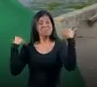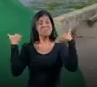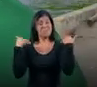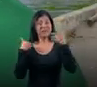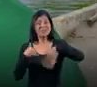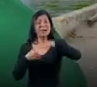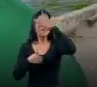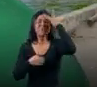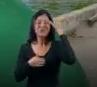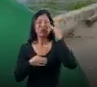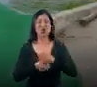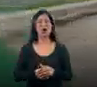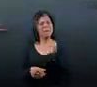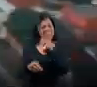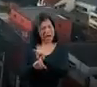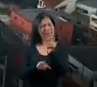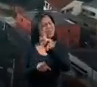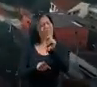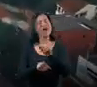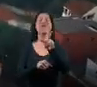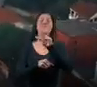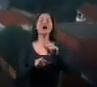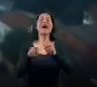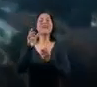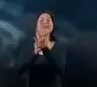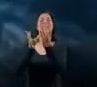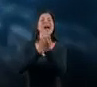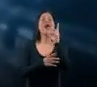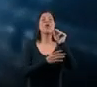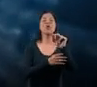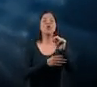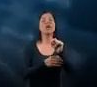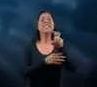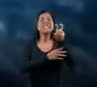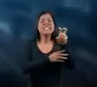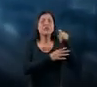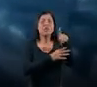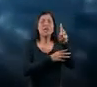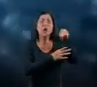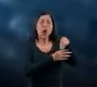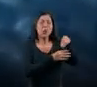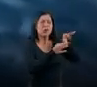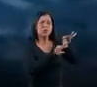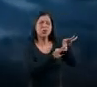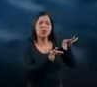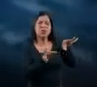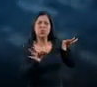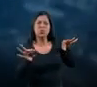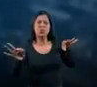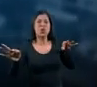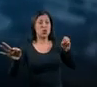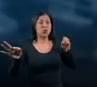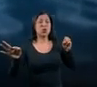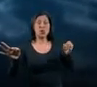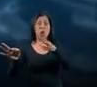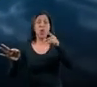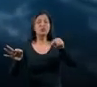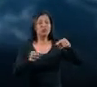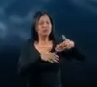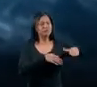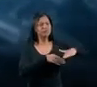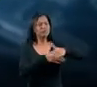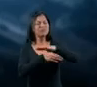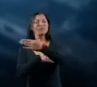população. E não para por aí, não. Gandini vai remodelar mais de 5 quilômetros da Orla Noroeste com novas calçadas,